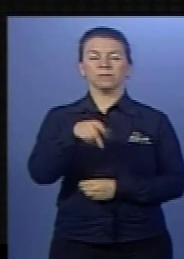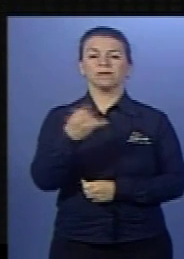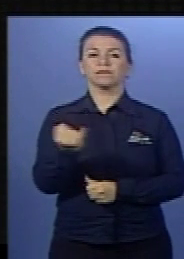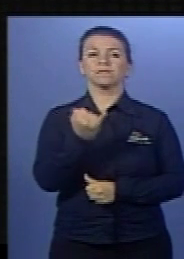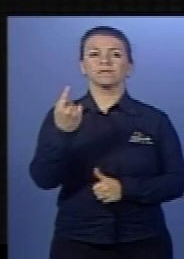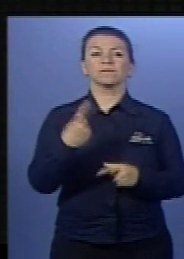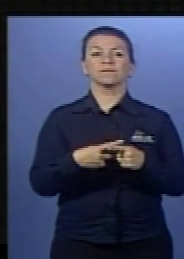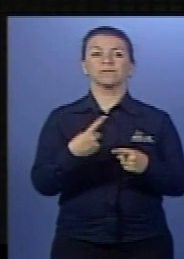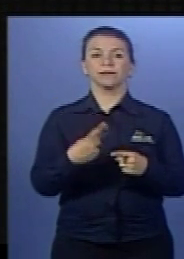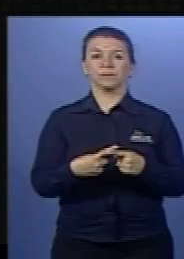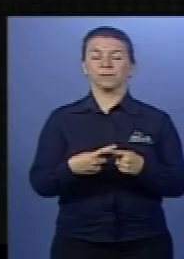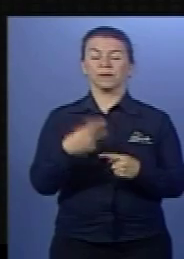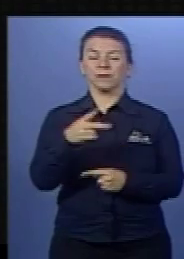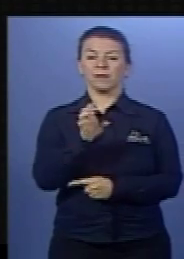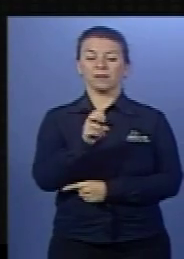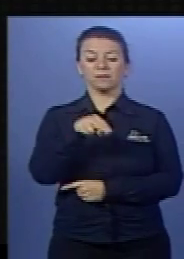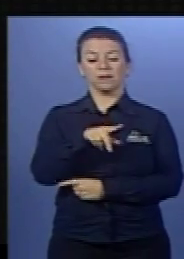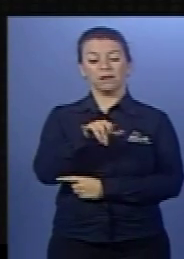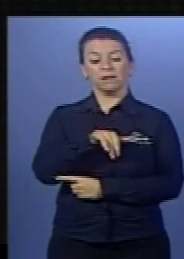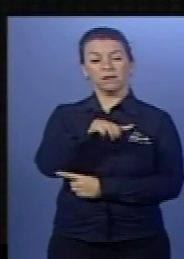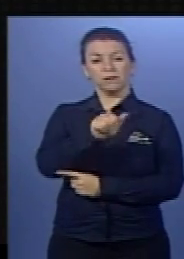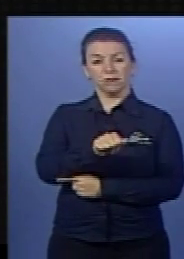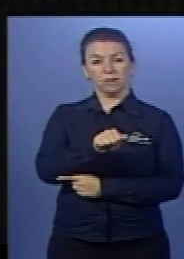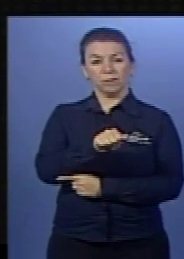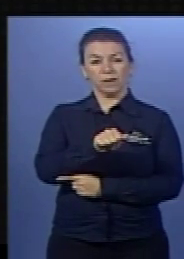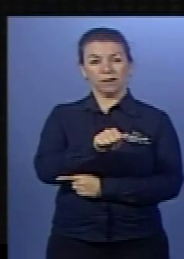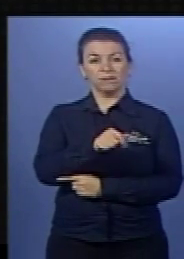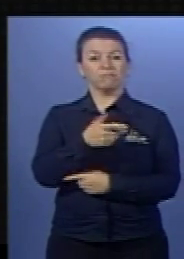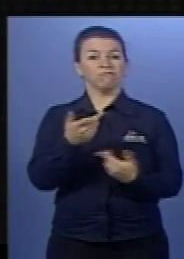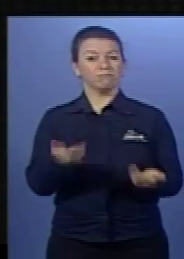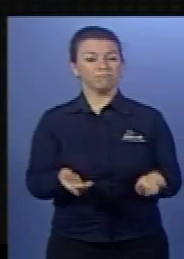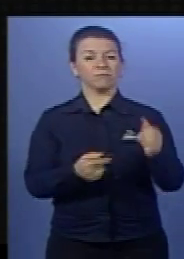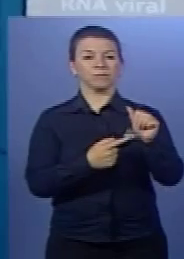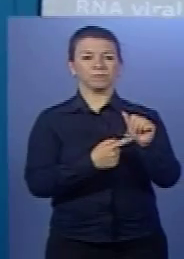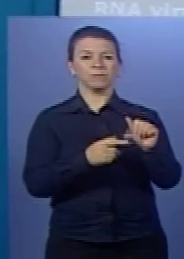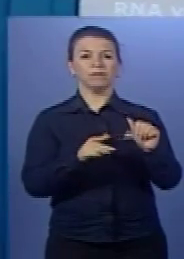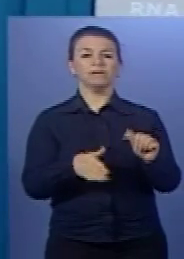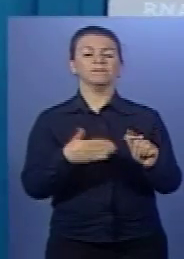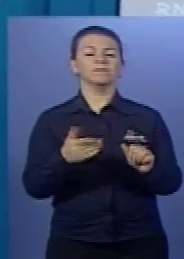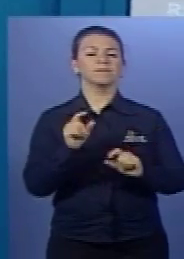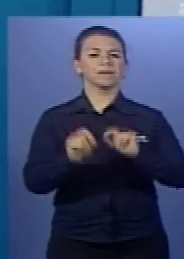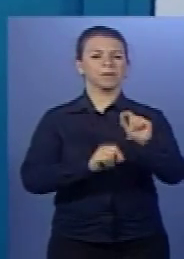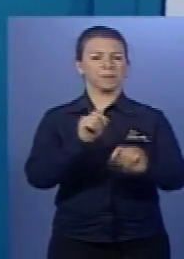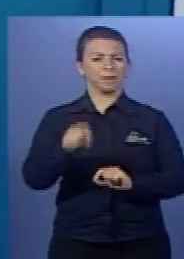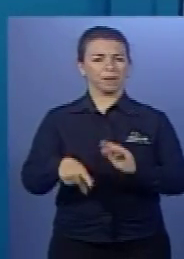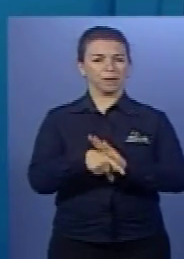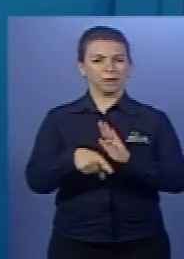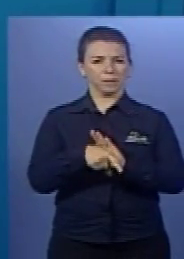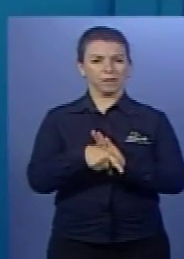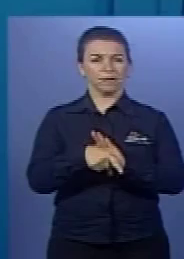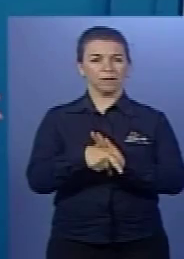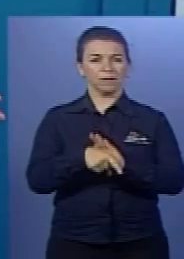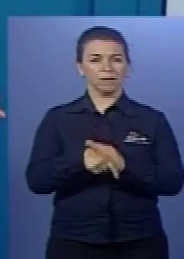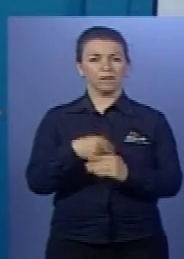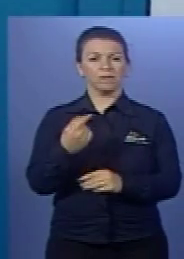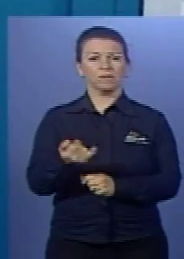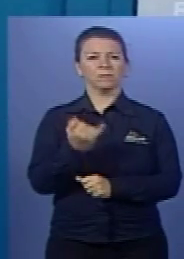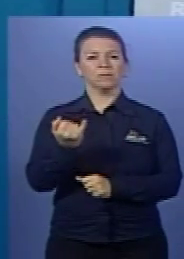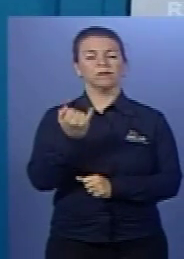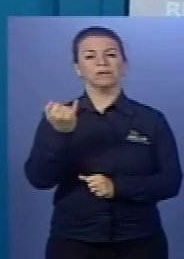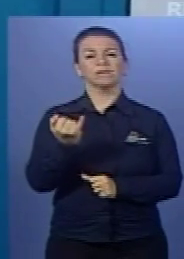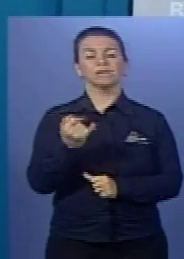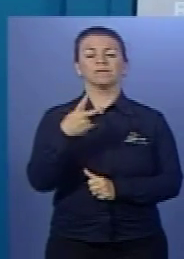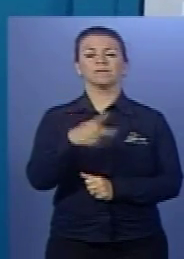pois a referida enzima. Então, acompanha comigo aqui. Qual que é a importância